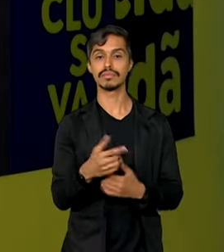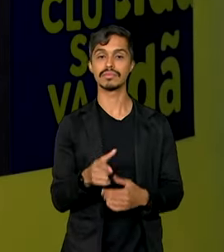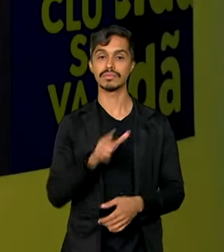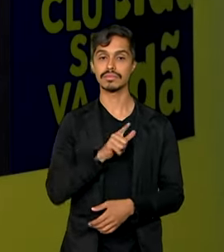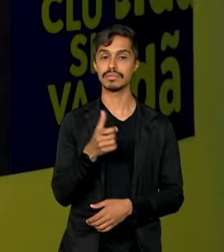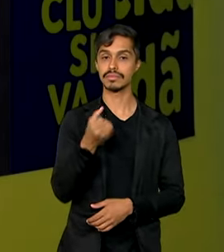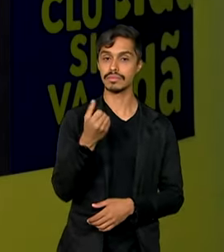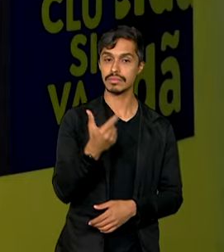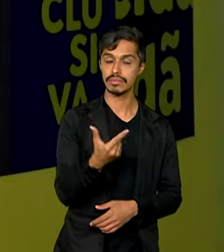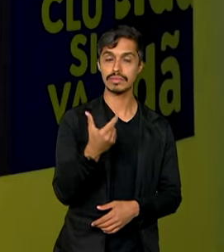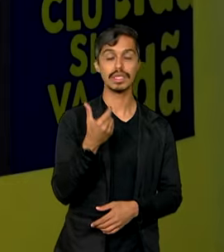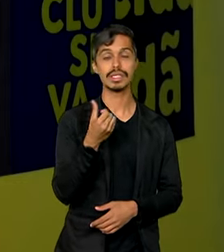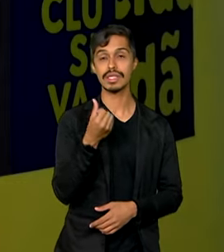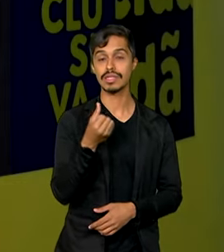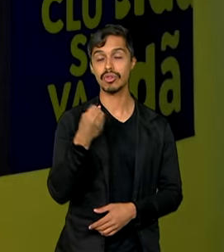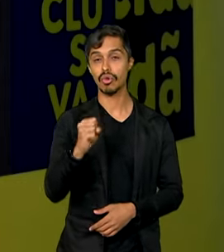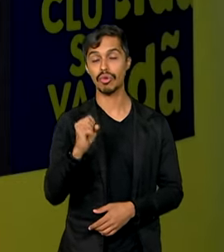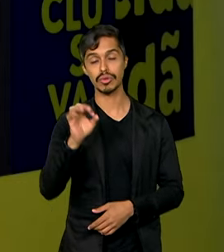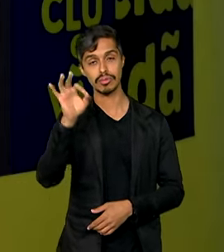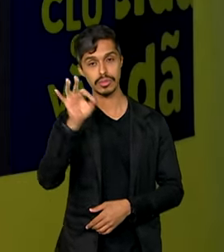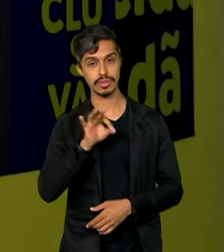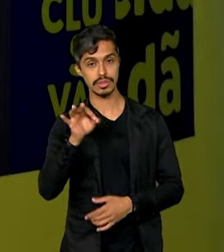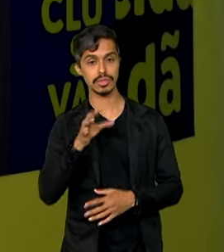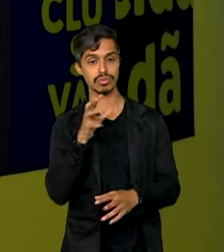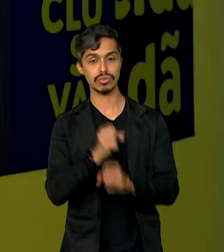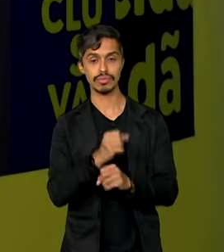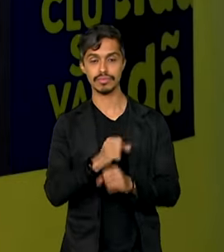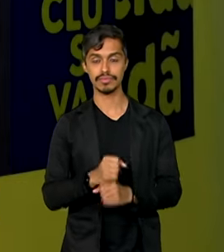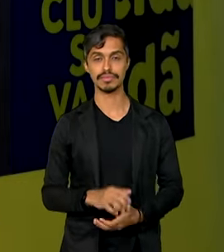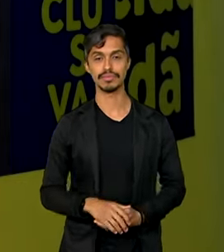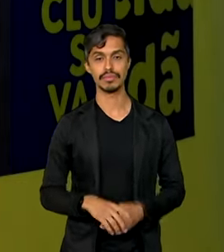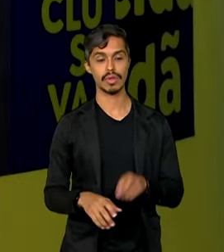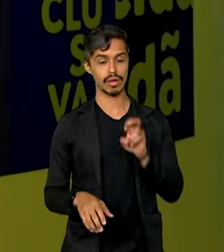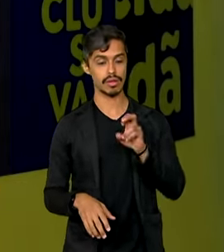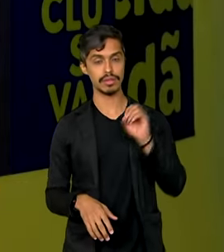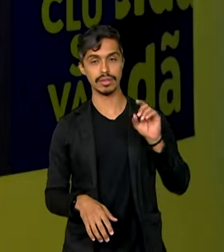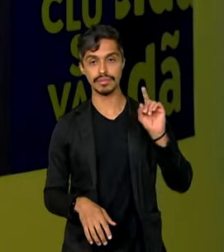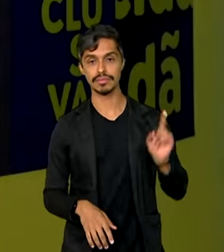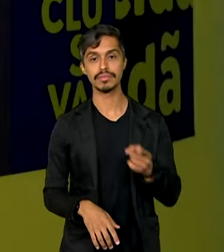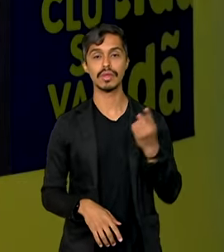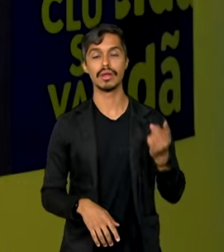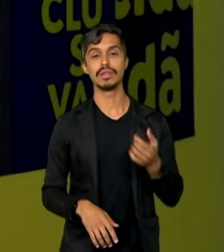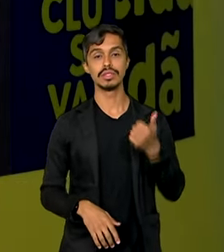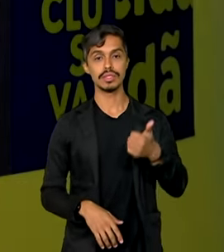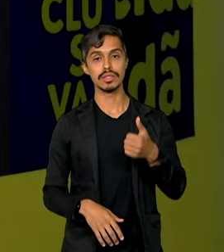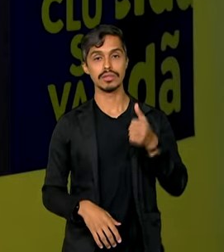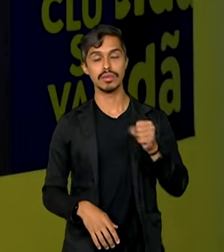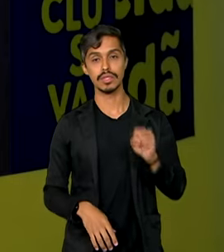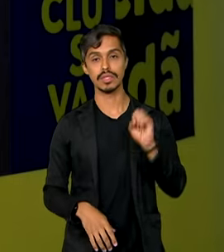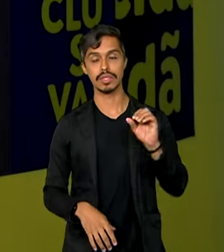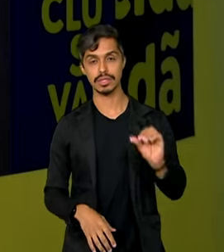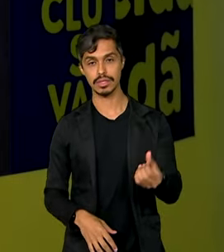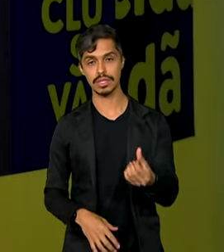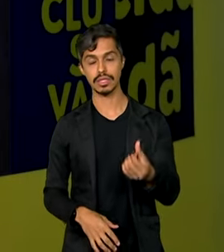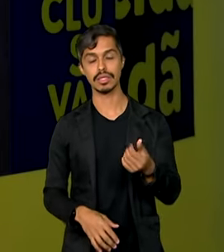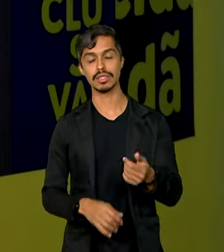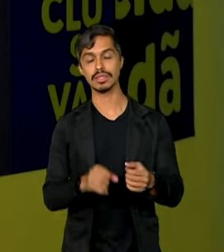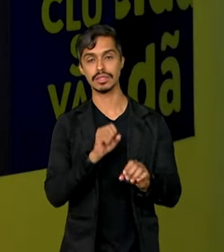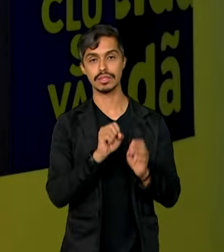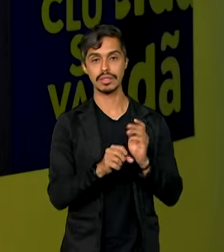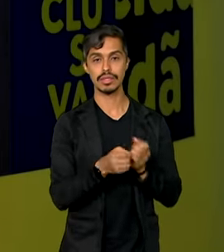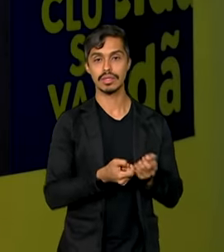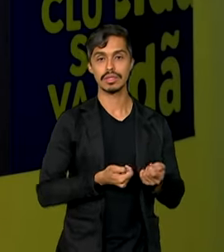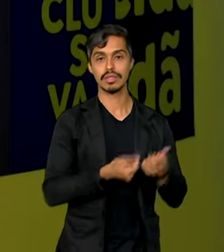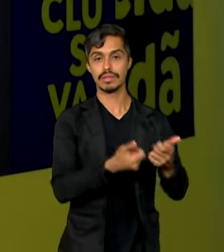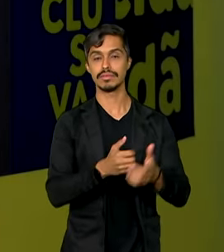68,23% do total de 50.186 beneficiados. Em relação à raça